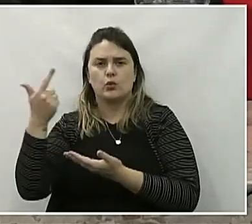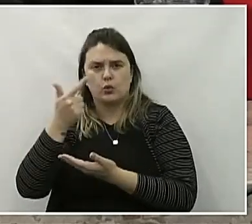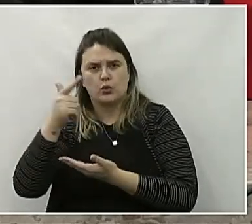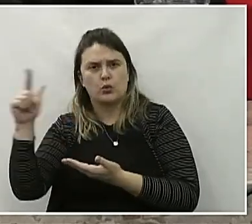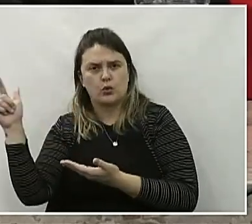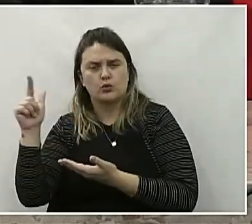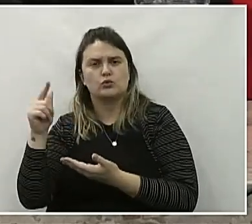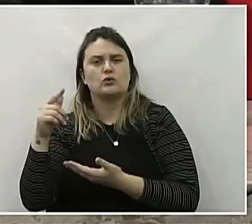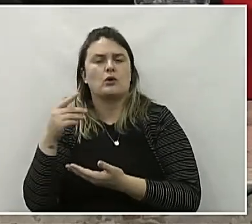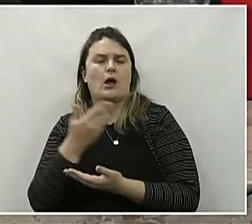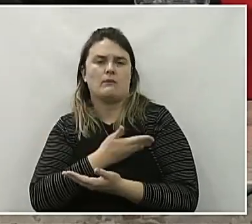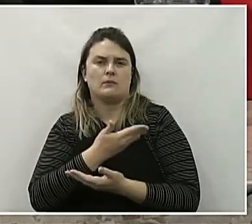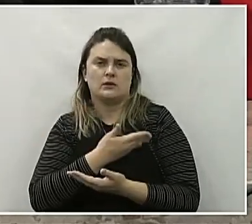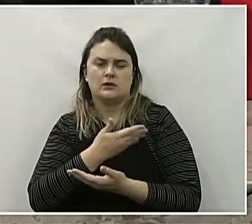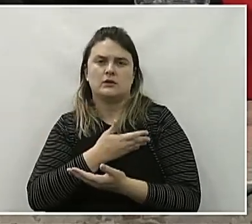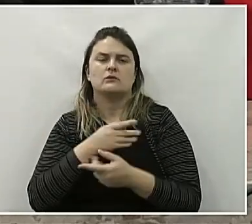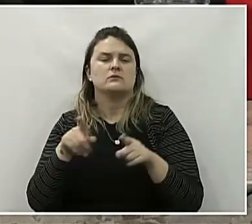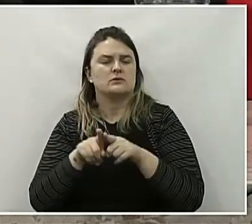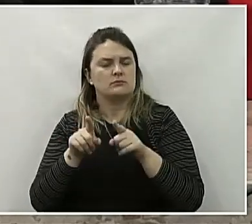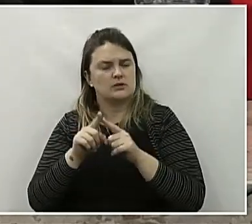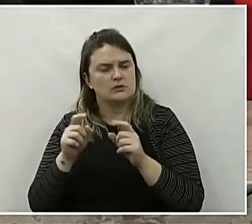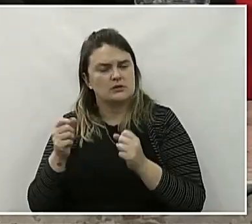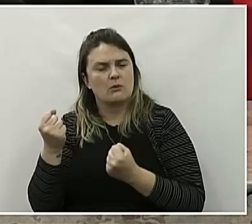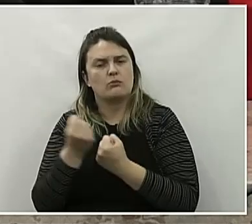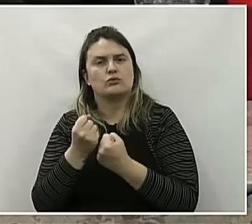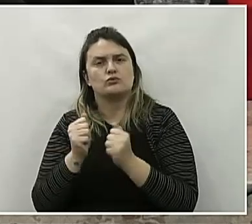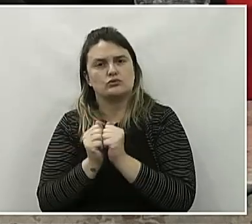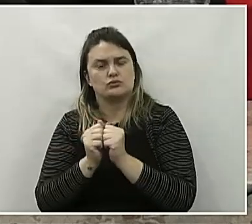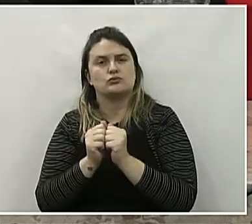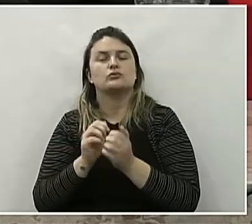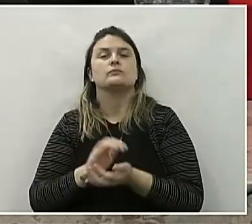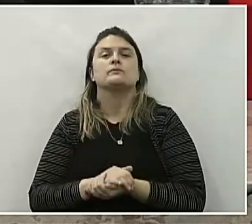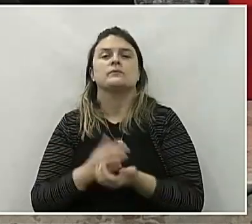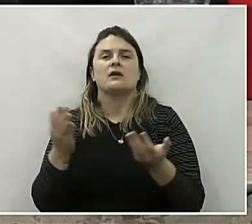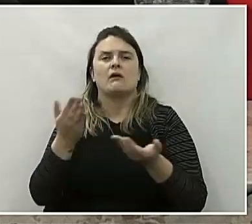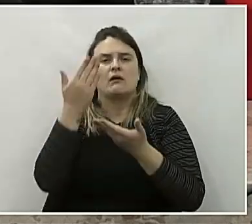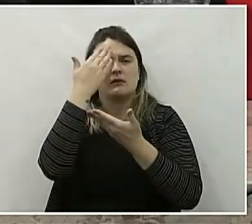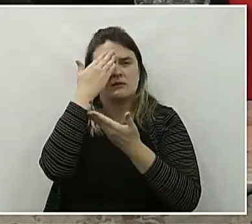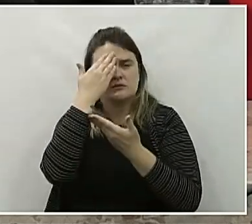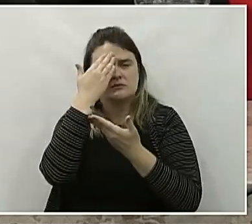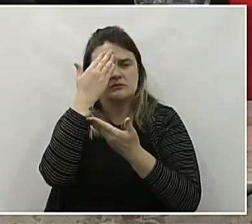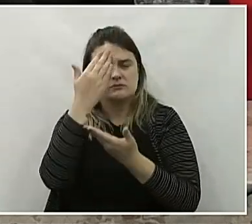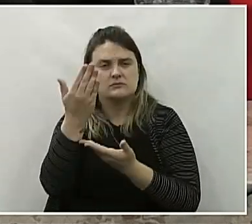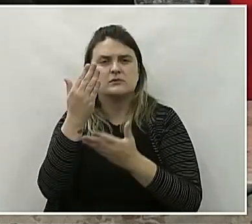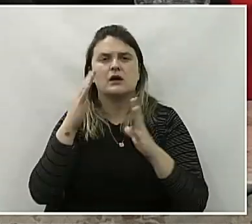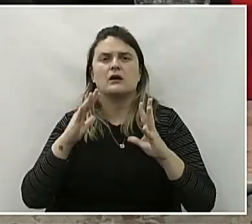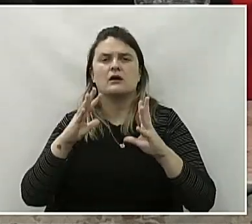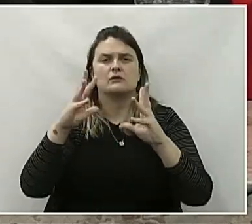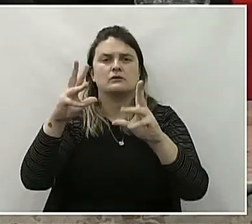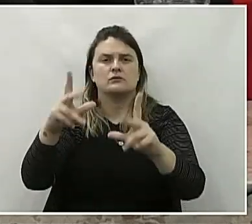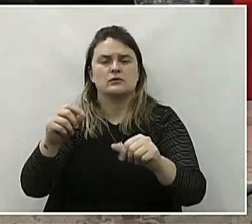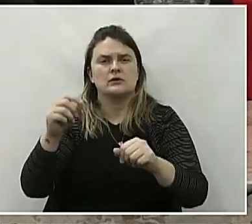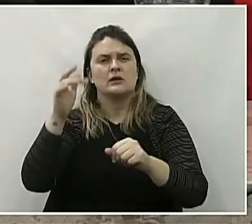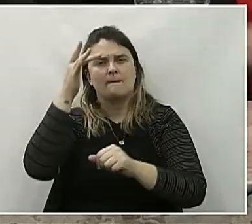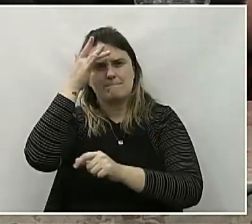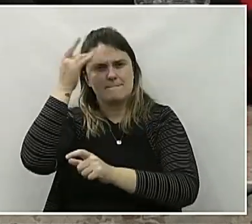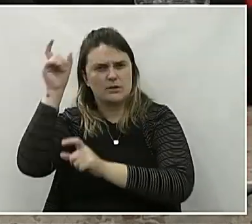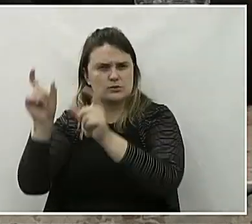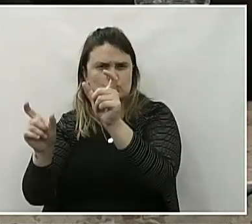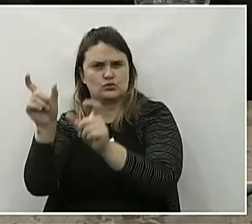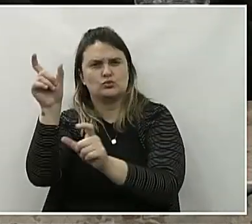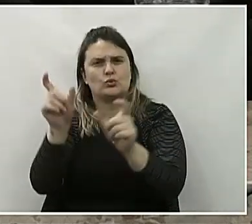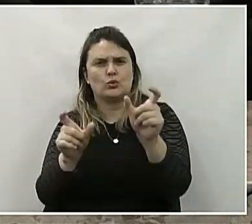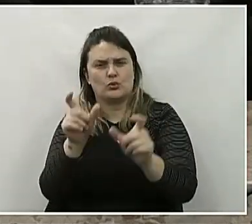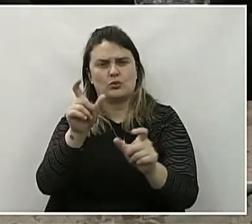que estavam caminhando junto comigo. Quero agradecer também todo aquele pessoal que